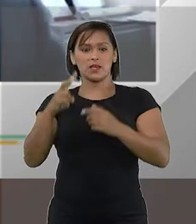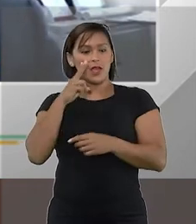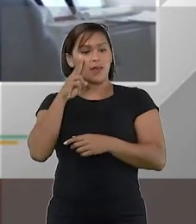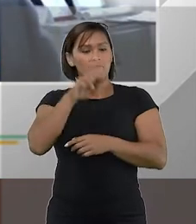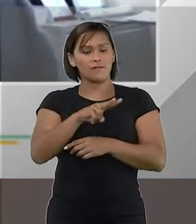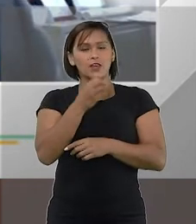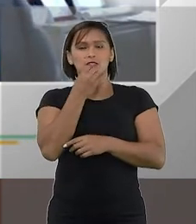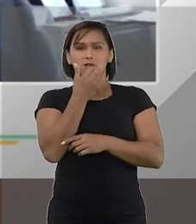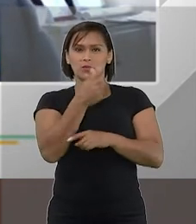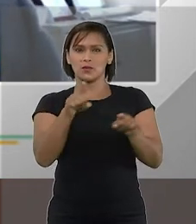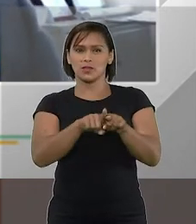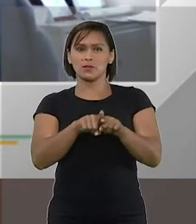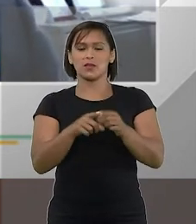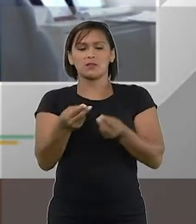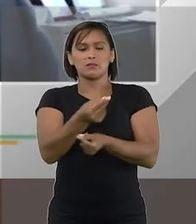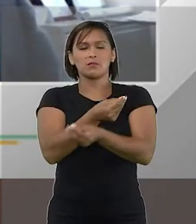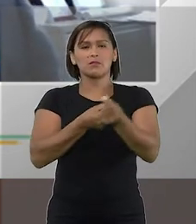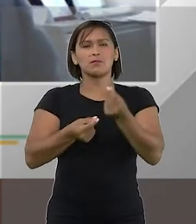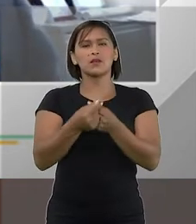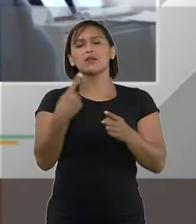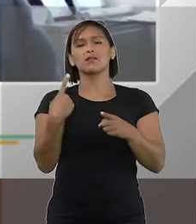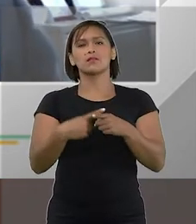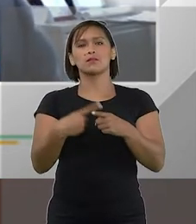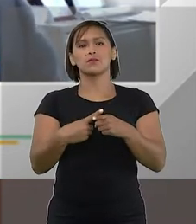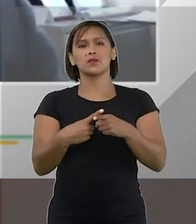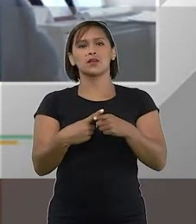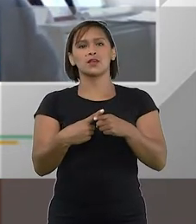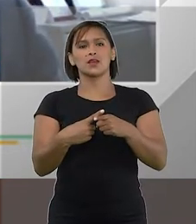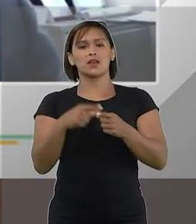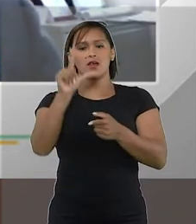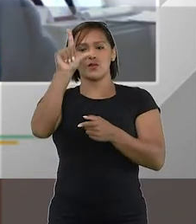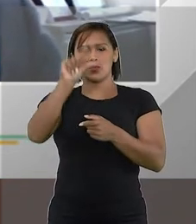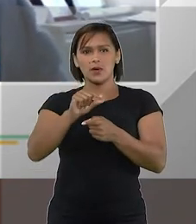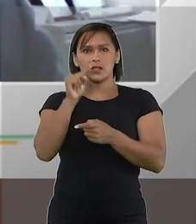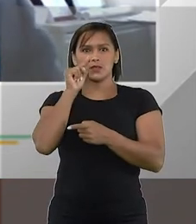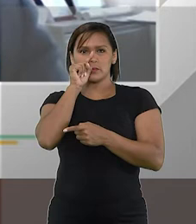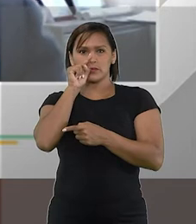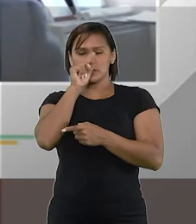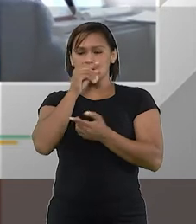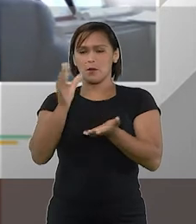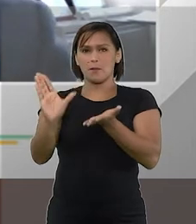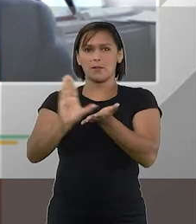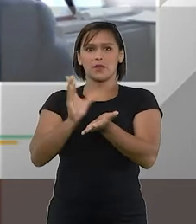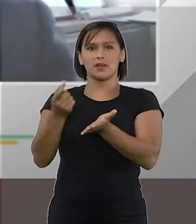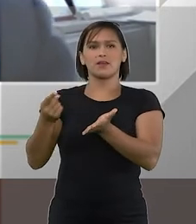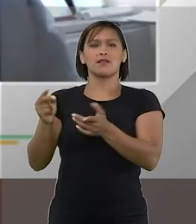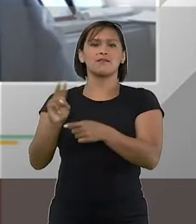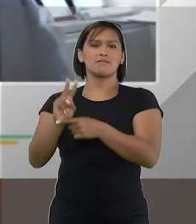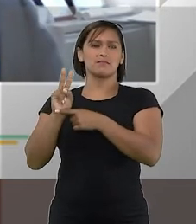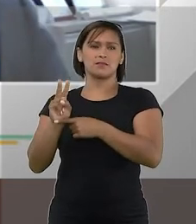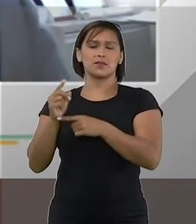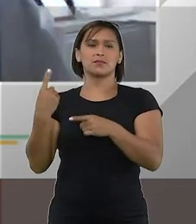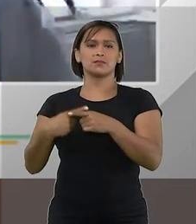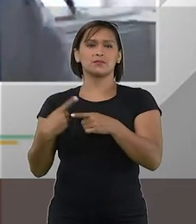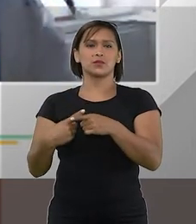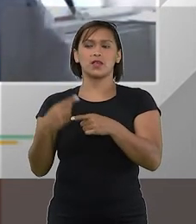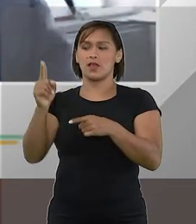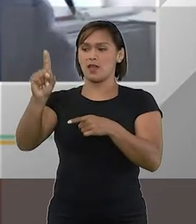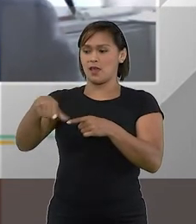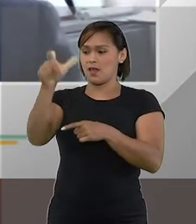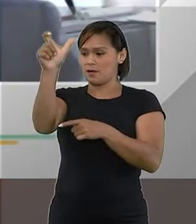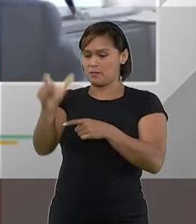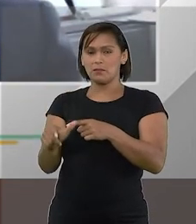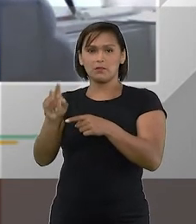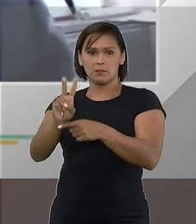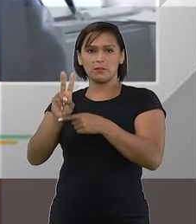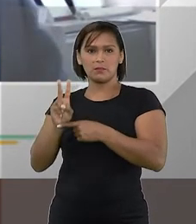-visto também pelo mercado, porque ele é um financiamento de baixo risco para quem empresta, na medida em que quem